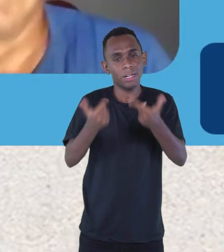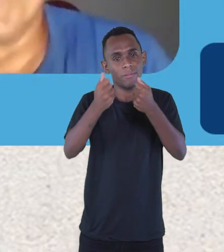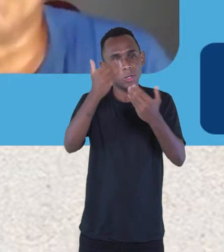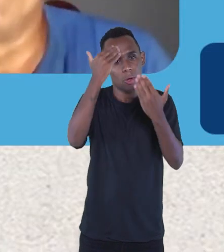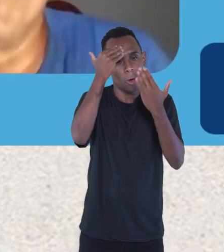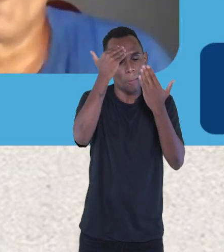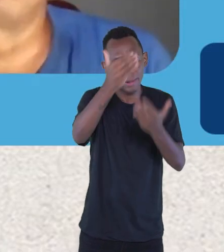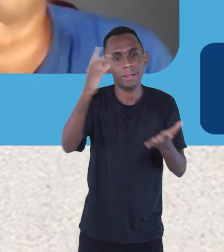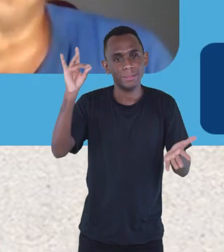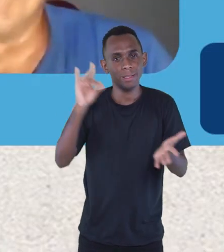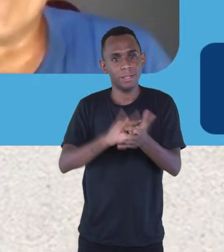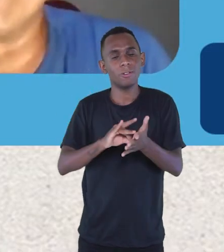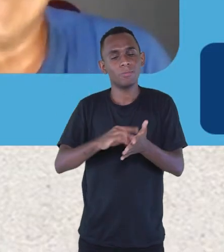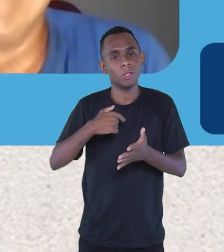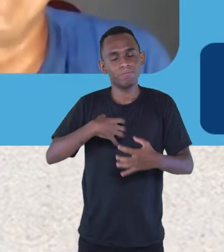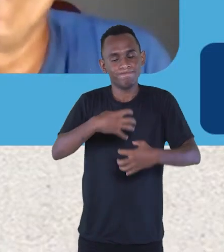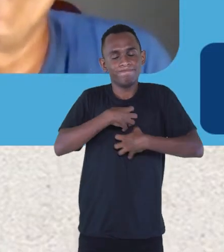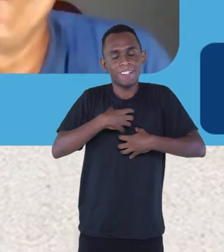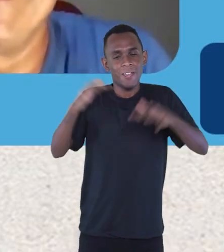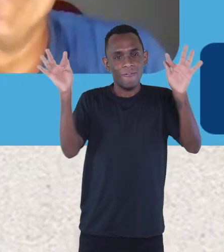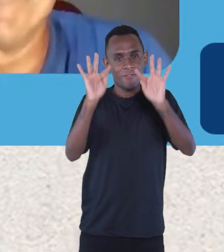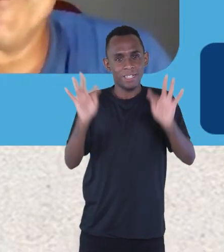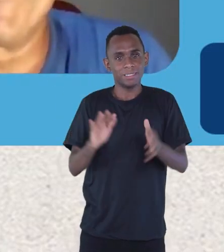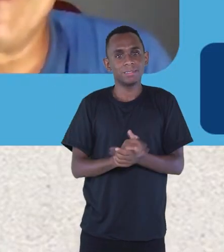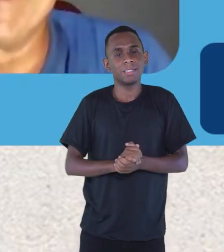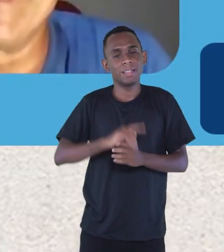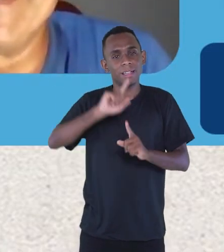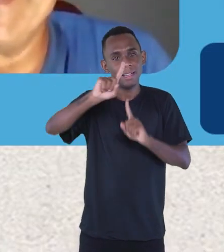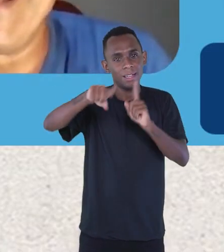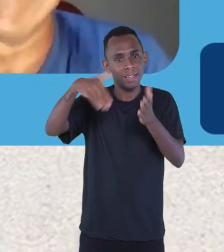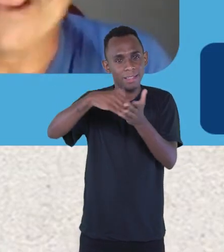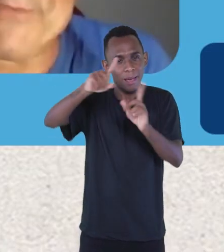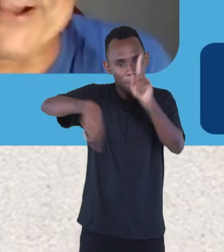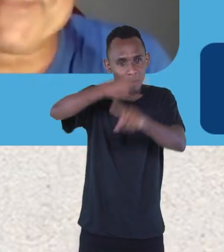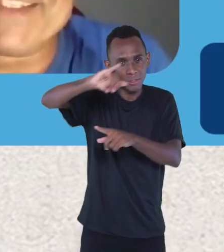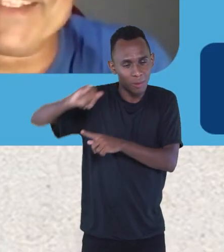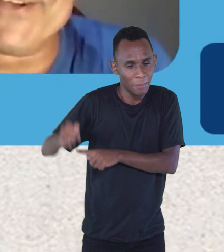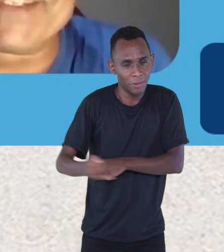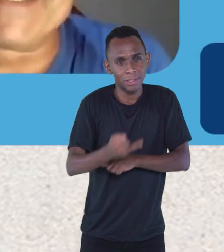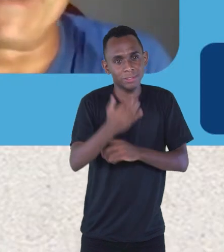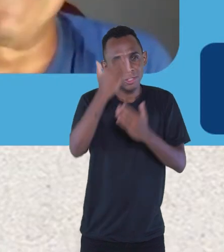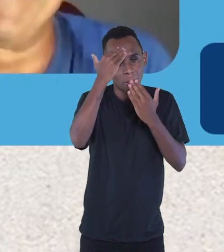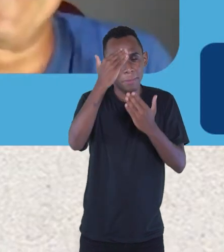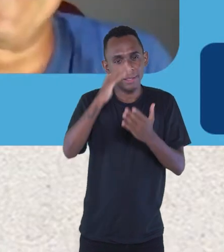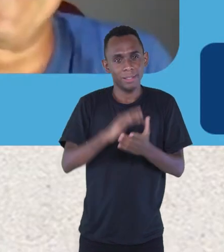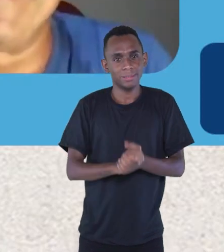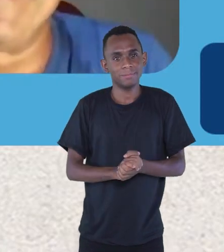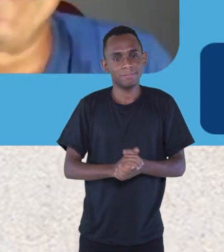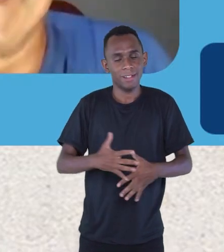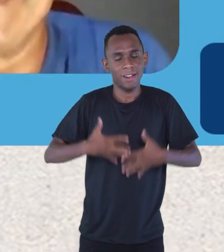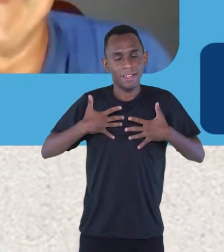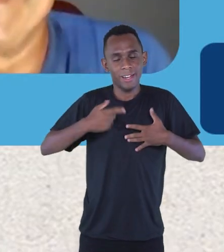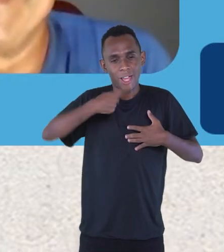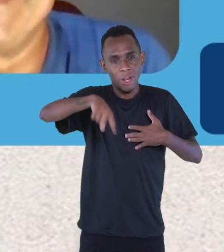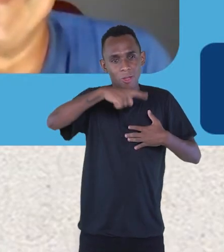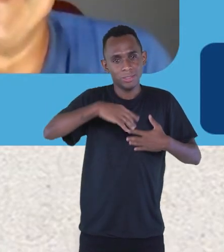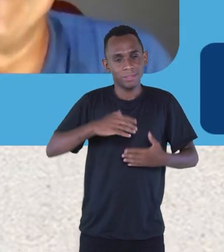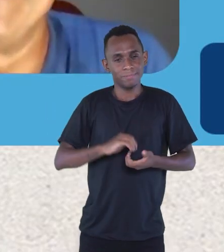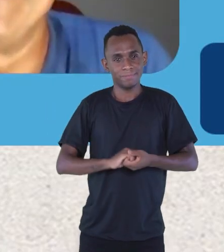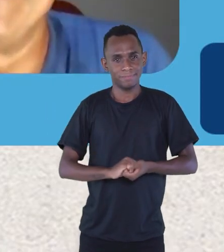obrigado, obrigado mesmo. Estou muito feliz. Até a próxima. Até a próxima, se Deus quiser. Alegria nossa também.